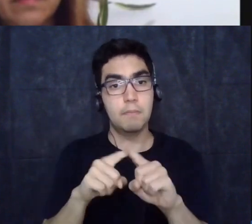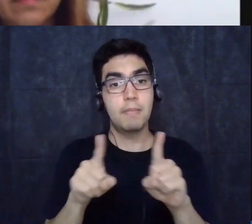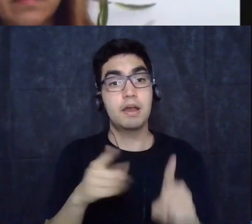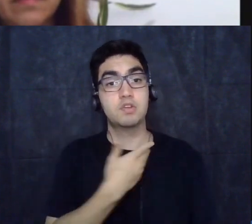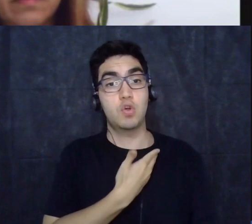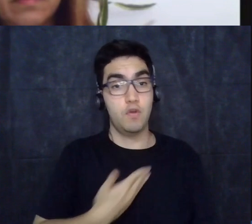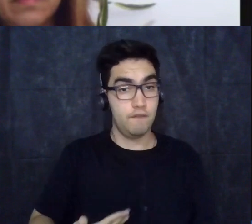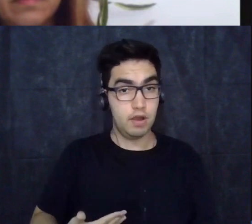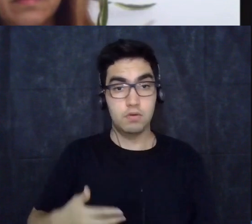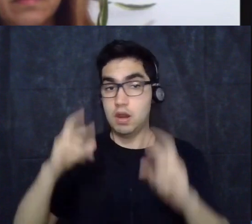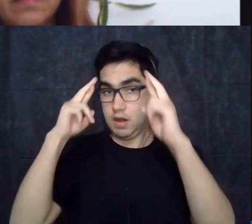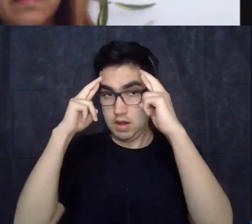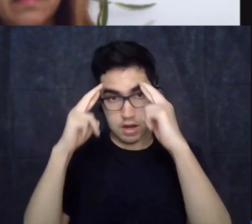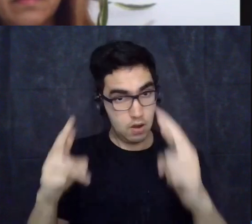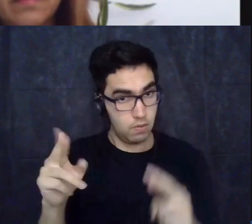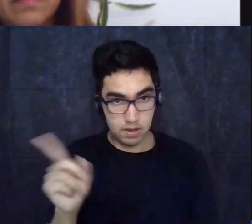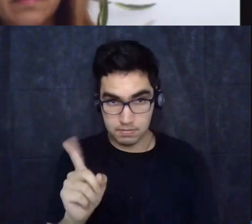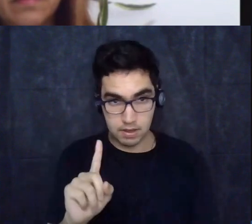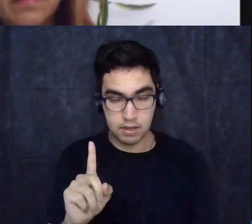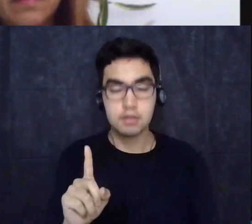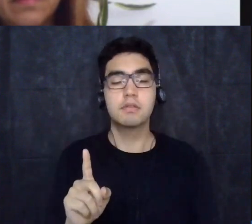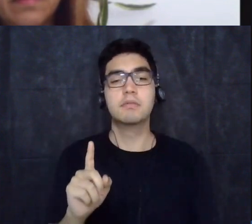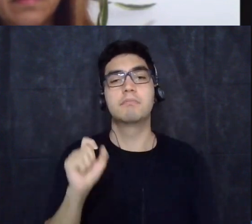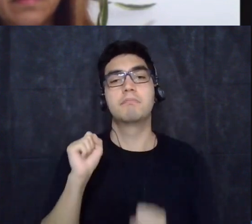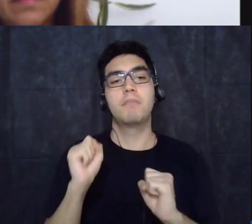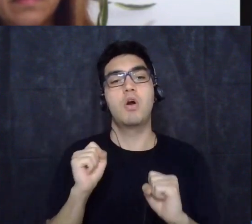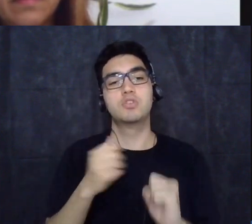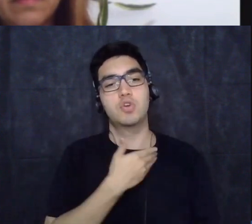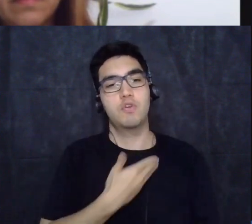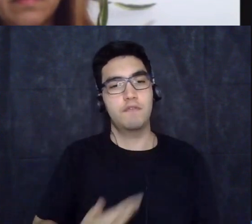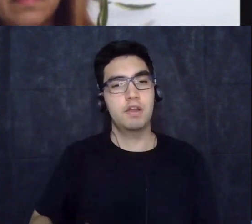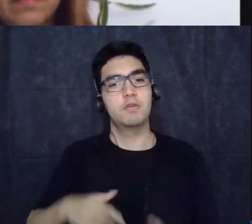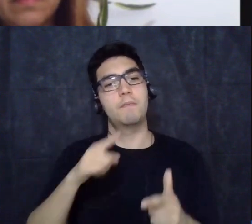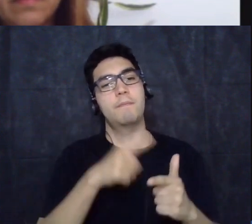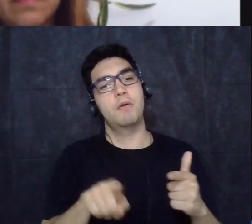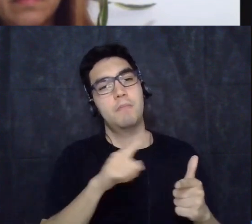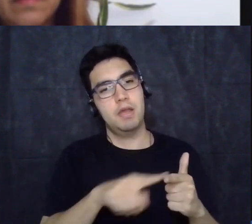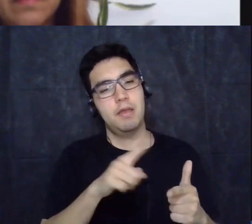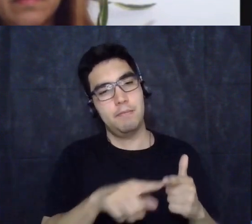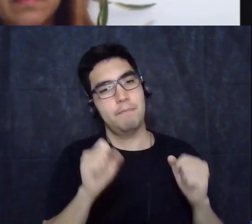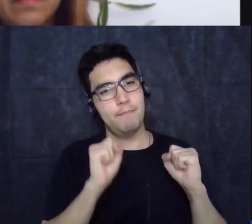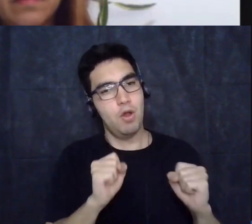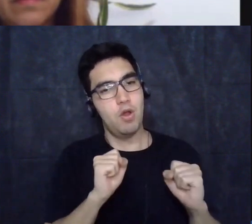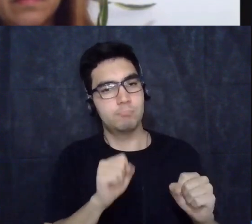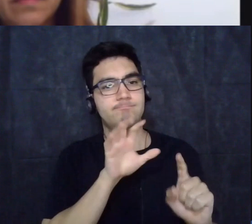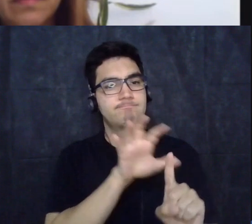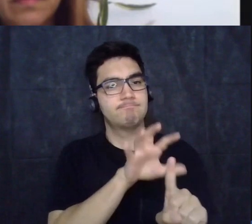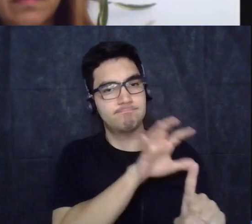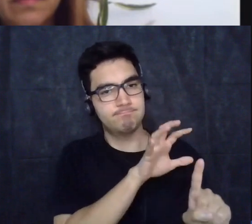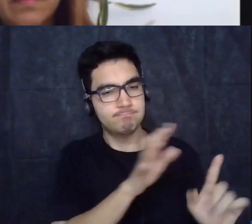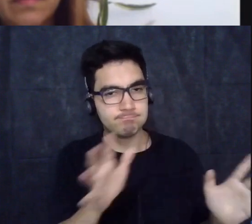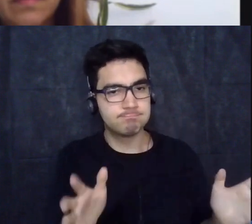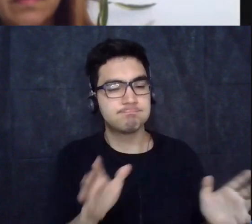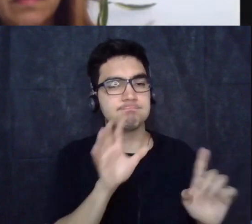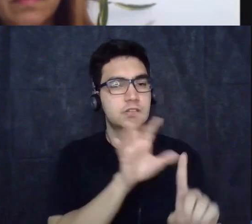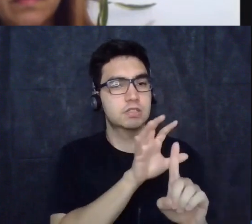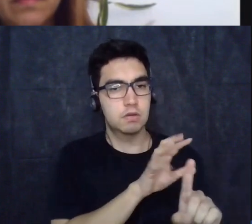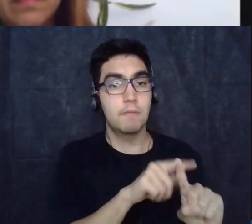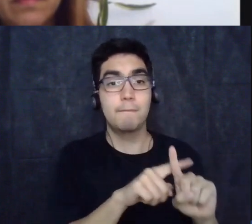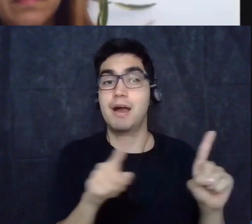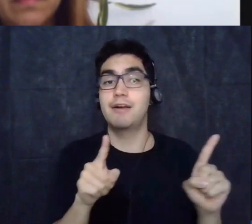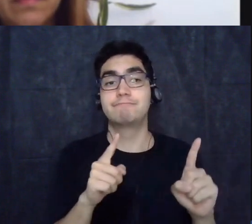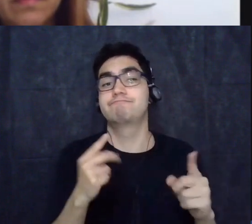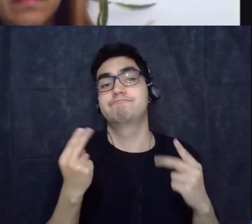esse governo pode sofrer uma outra sanção né uma pressão mas não há o que